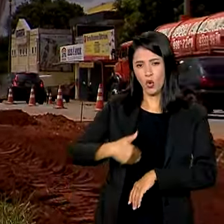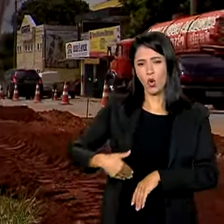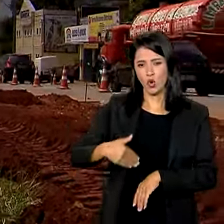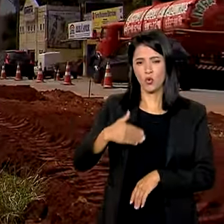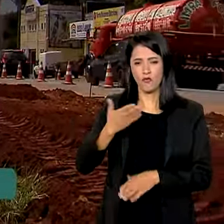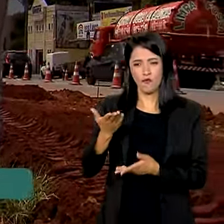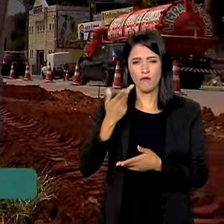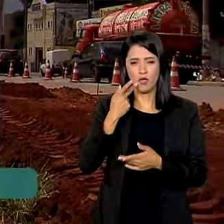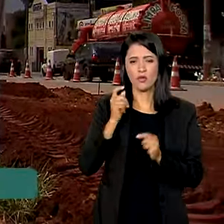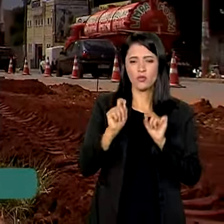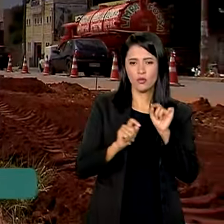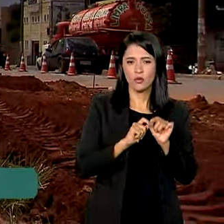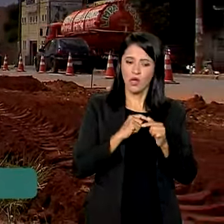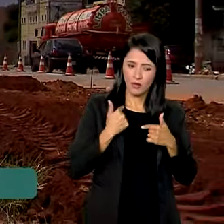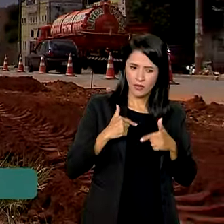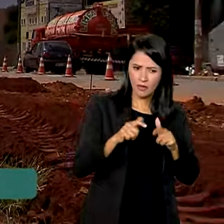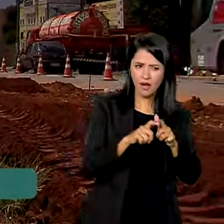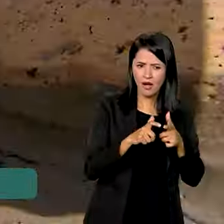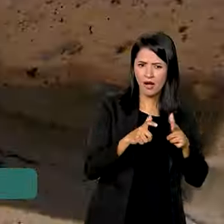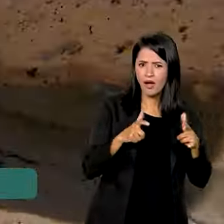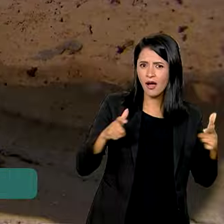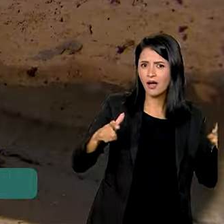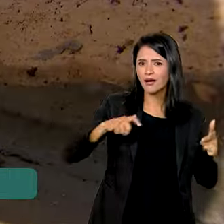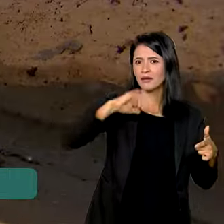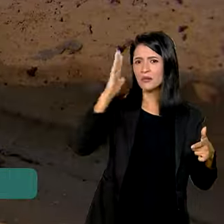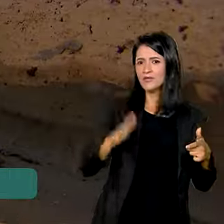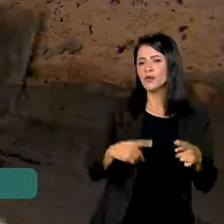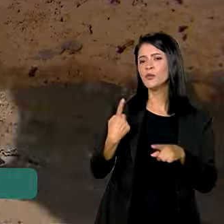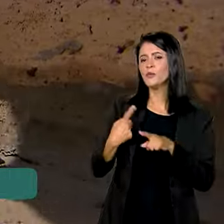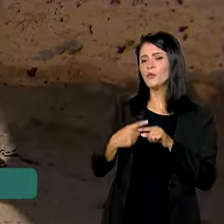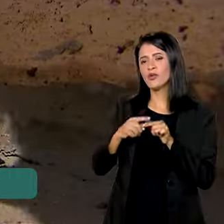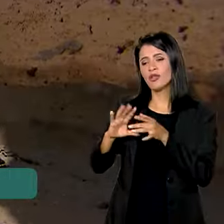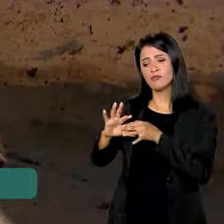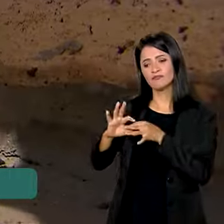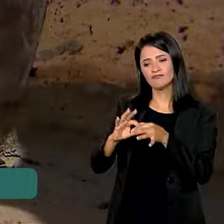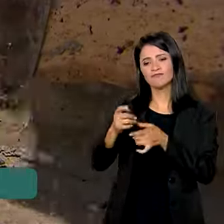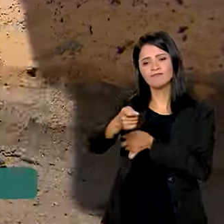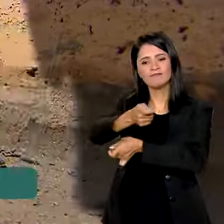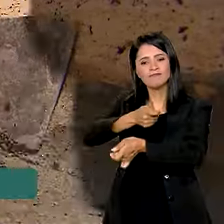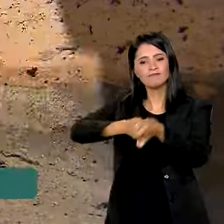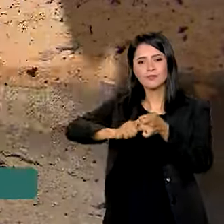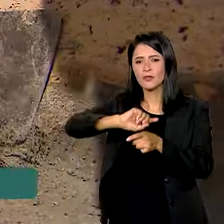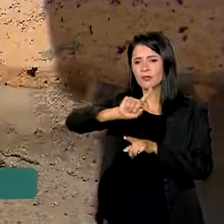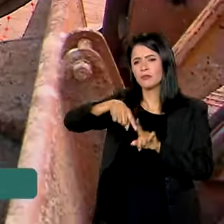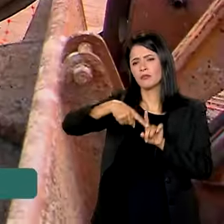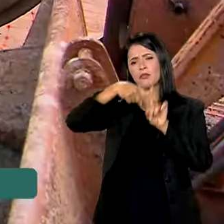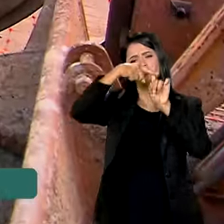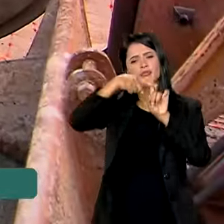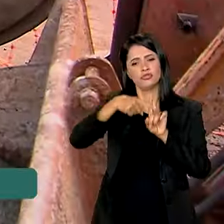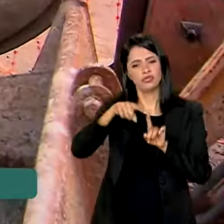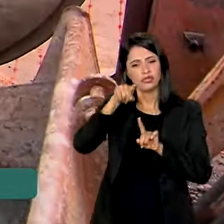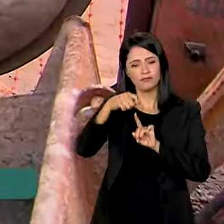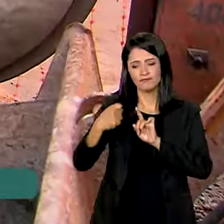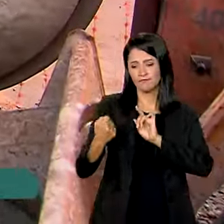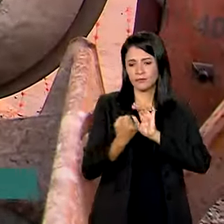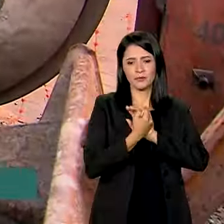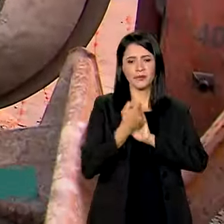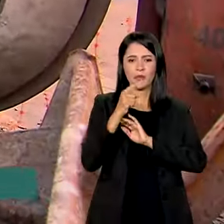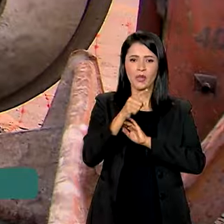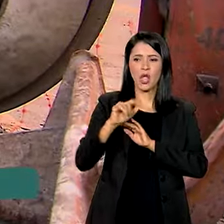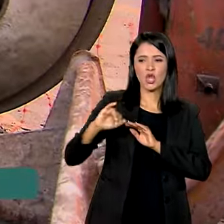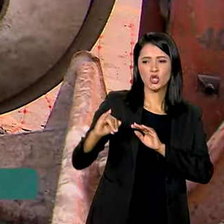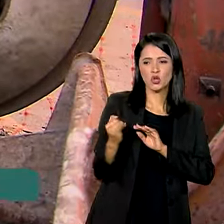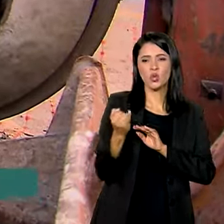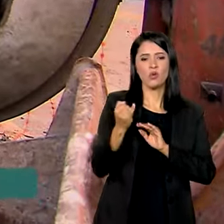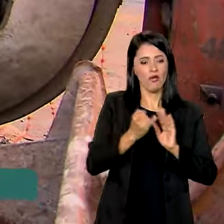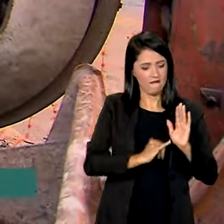o bom desempenho do emprego no Brasil se deve a um cenário econômico positivo, marcado por juros